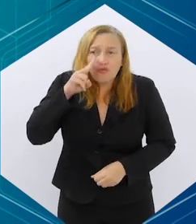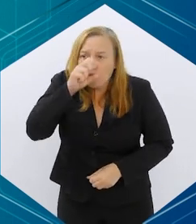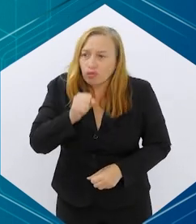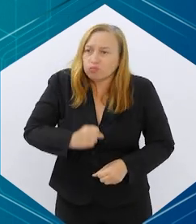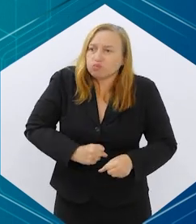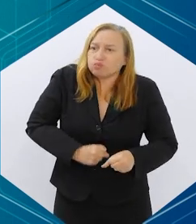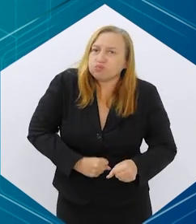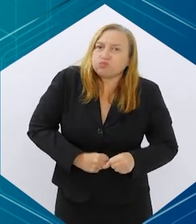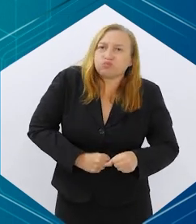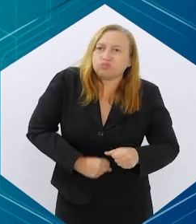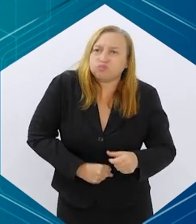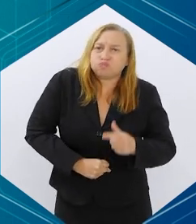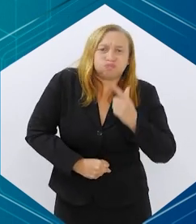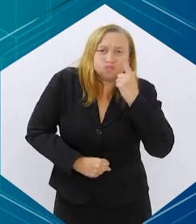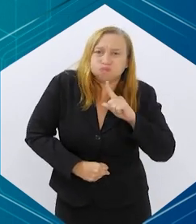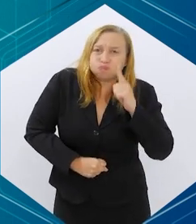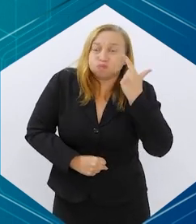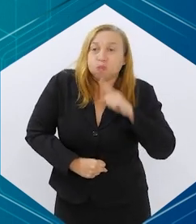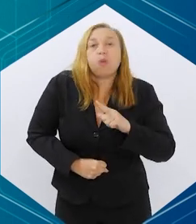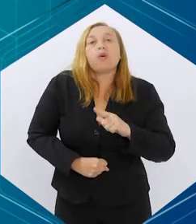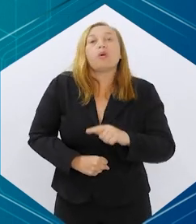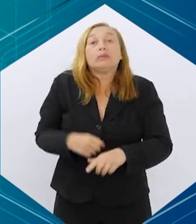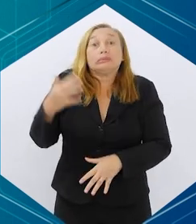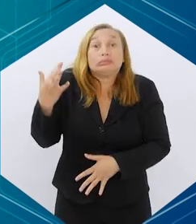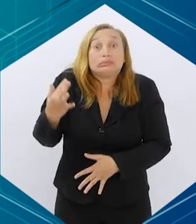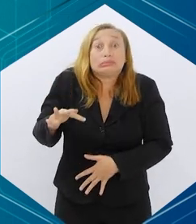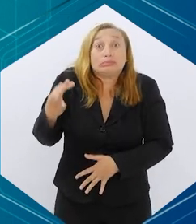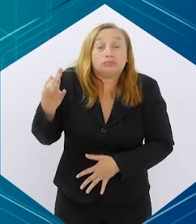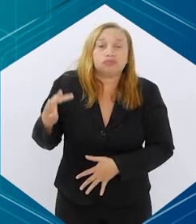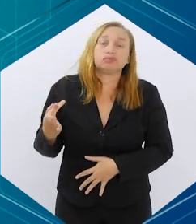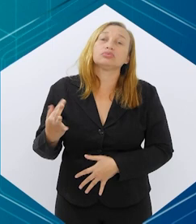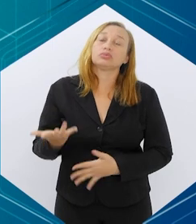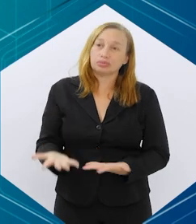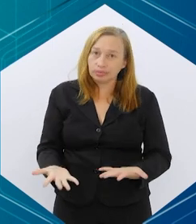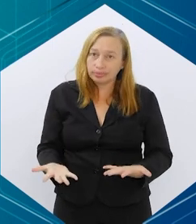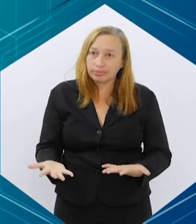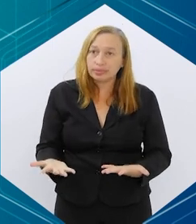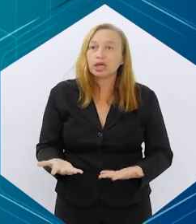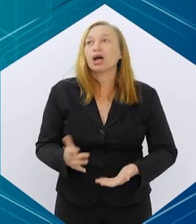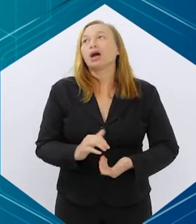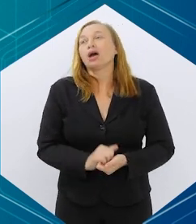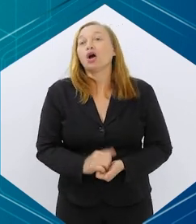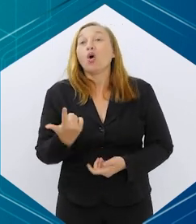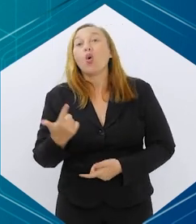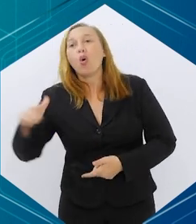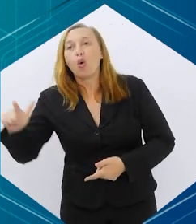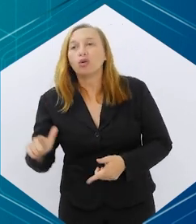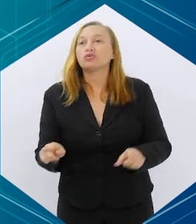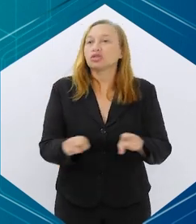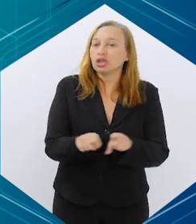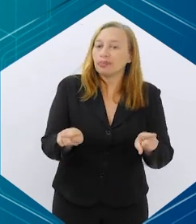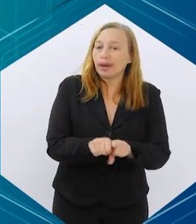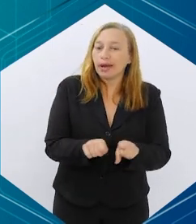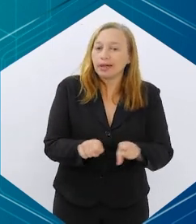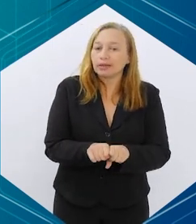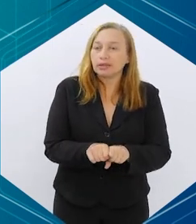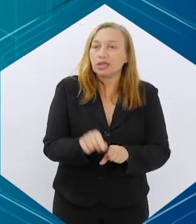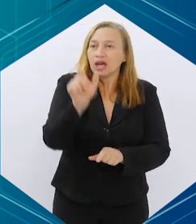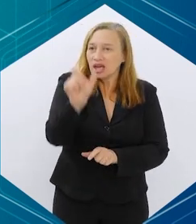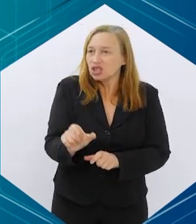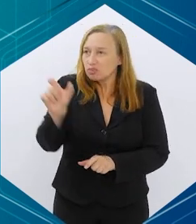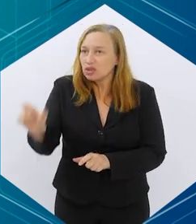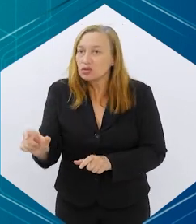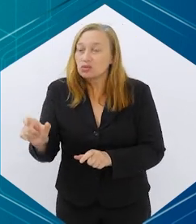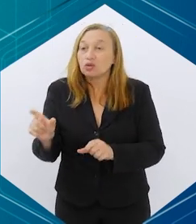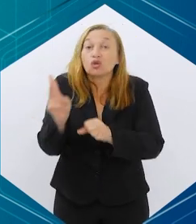causando até, enfim, complicações para pacientes, tá? De outros efeitos colaterais que as